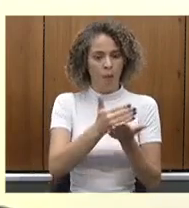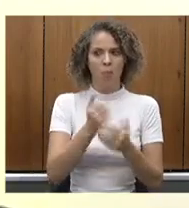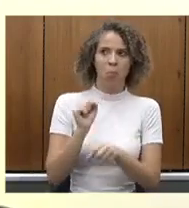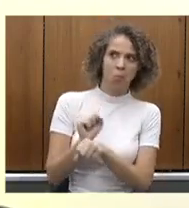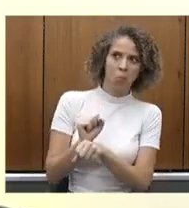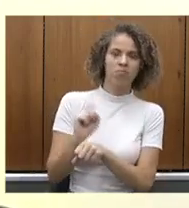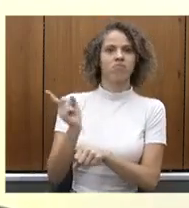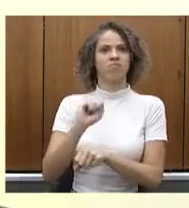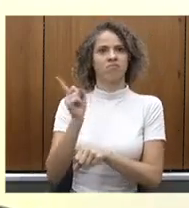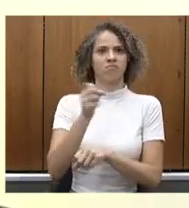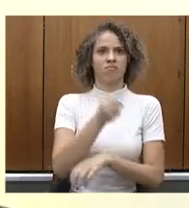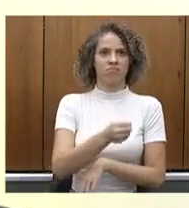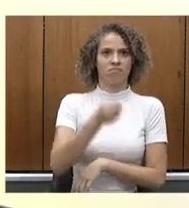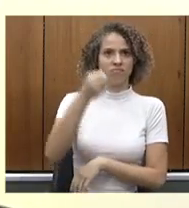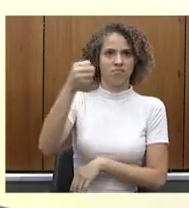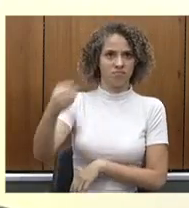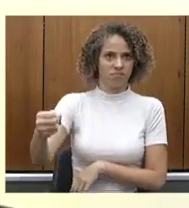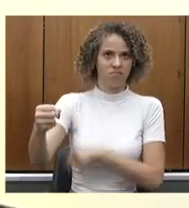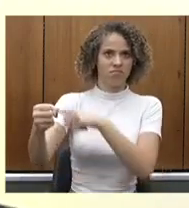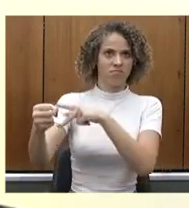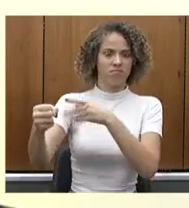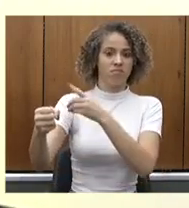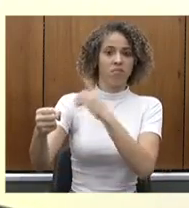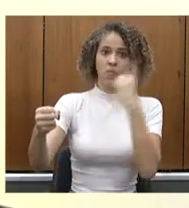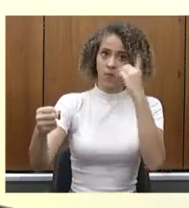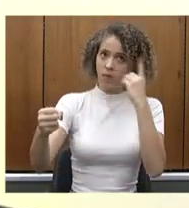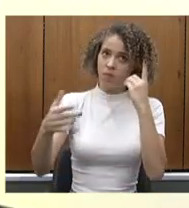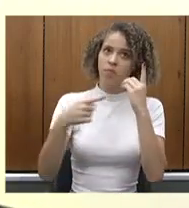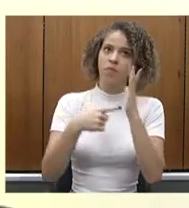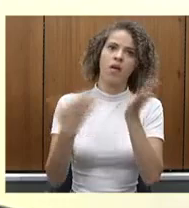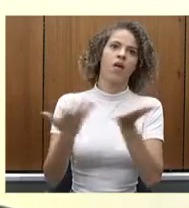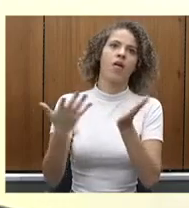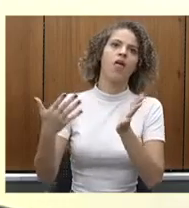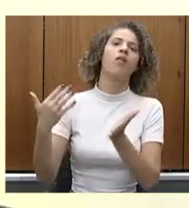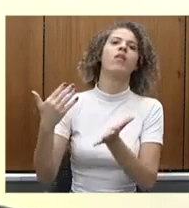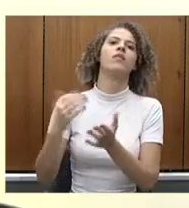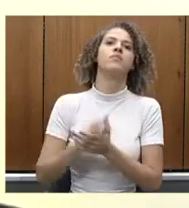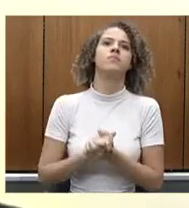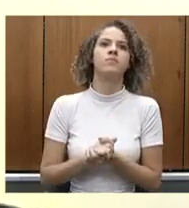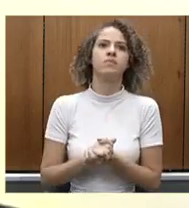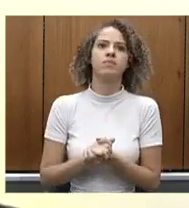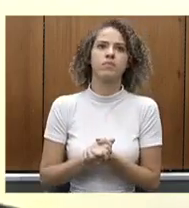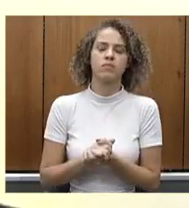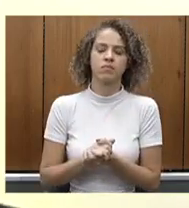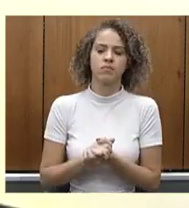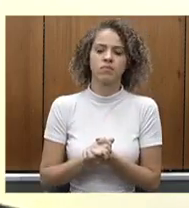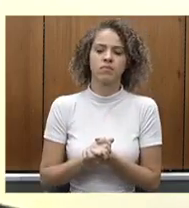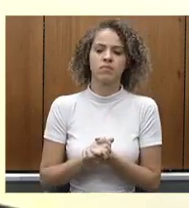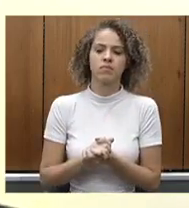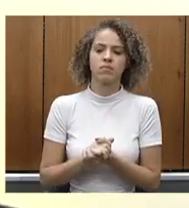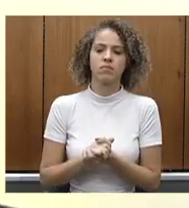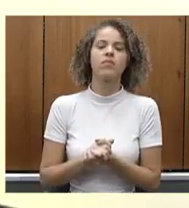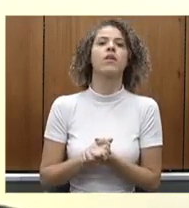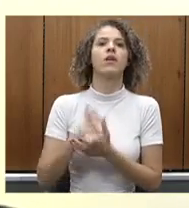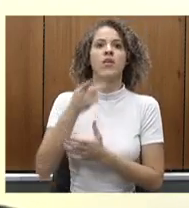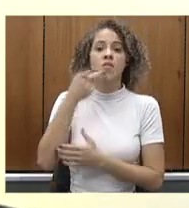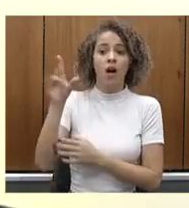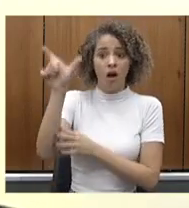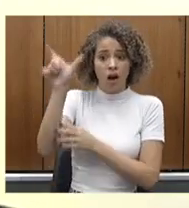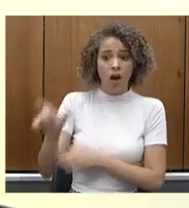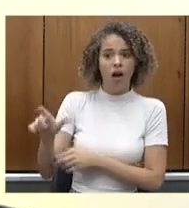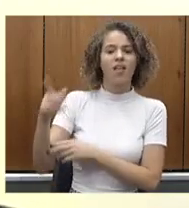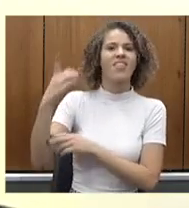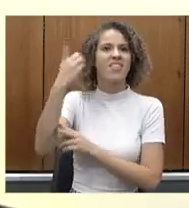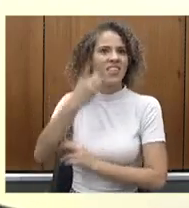passo a palavra para a deputada Celise e assim que tiver reestabelecida a conexão eu coloco novamente a fala com o deputado Jean